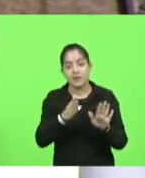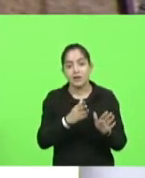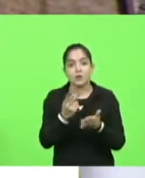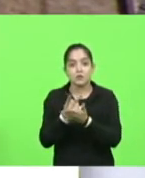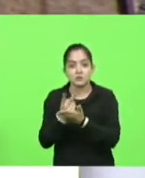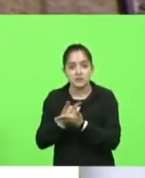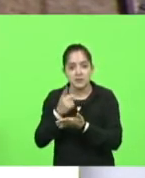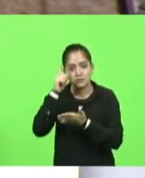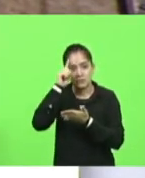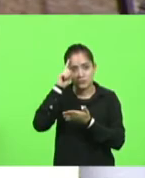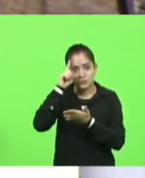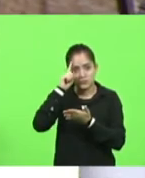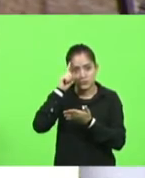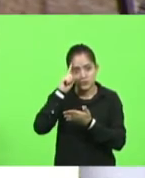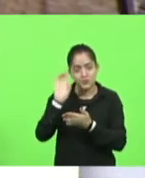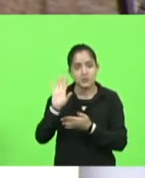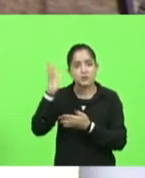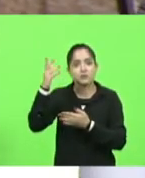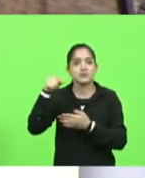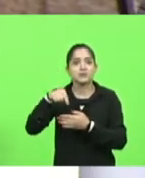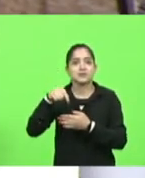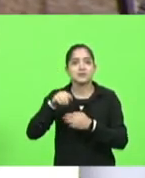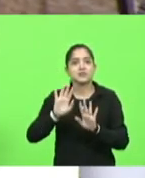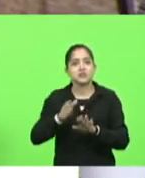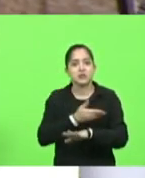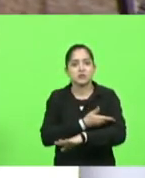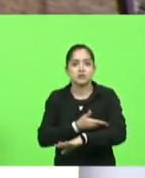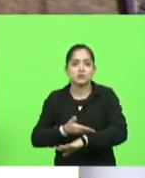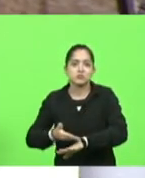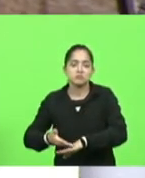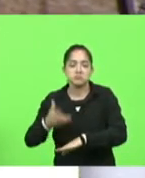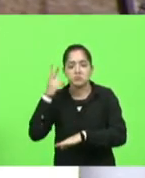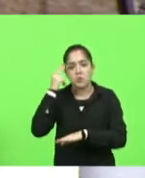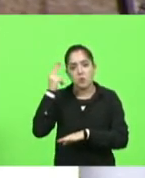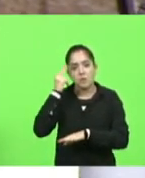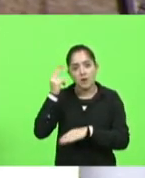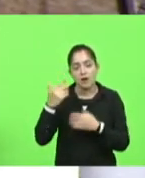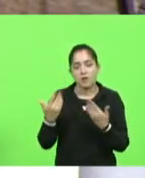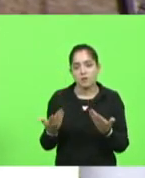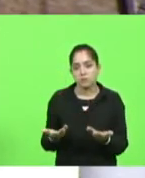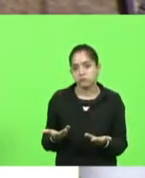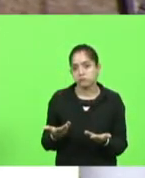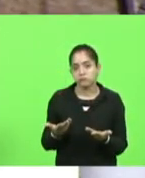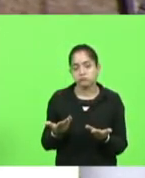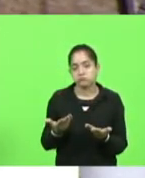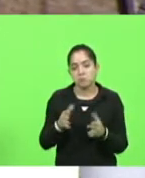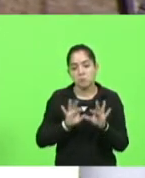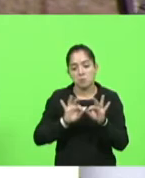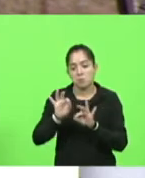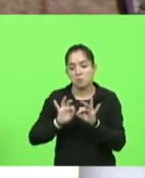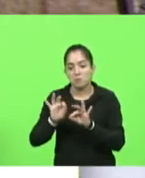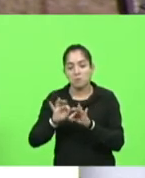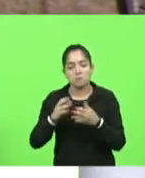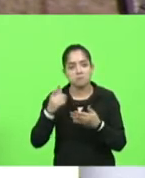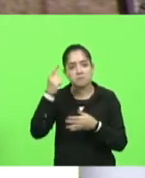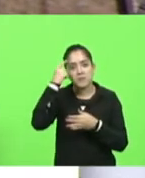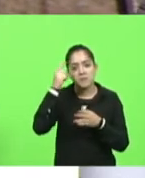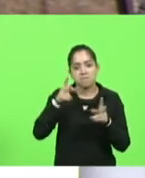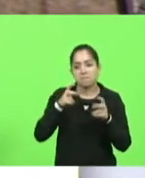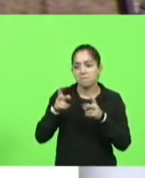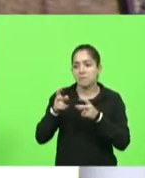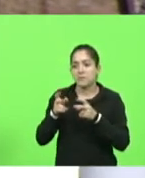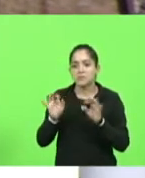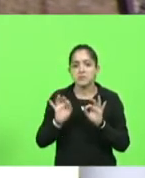a dia em Santa Catarina que nós nos acostumamos achamos que simplesmente é assim é como as coisas estão montadas e aí paramos de perceber elas como